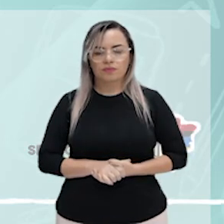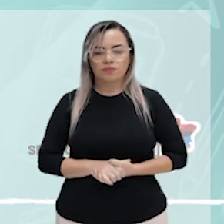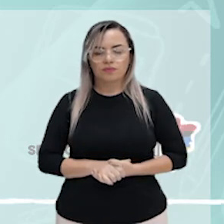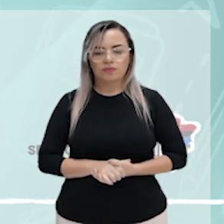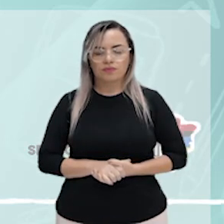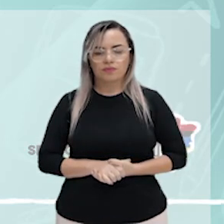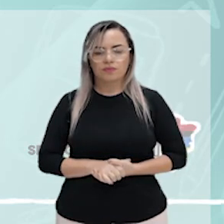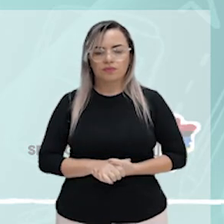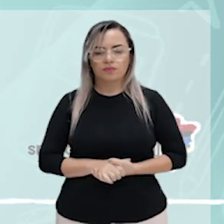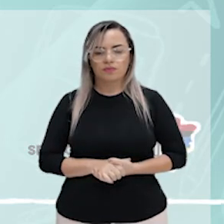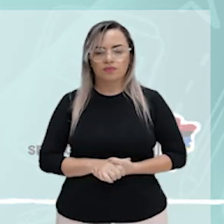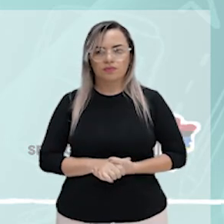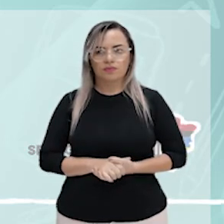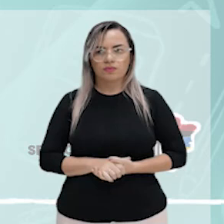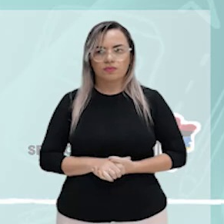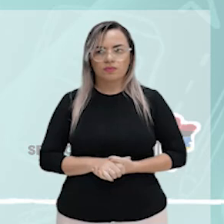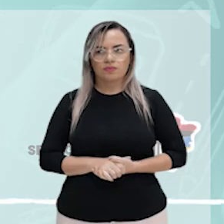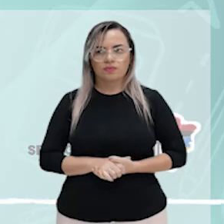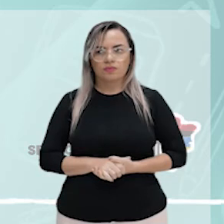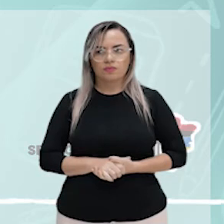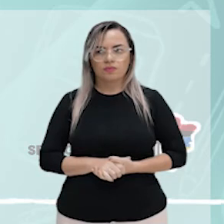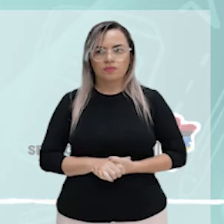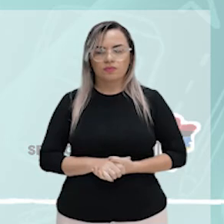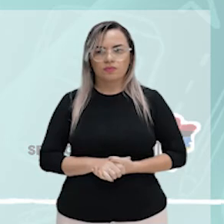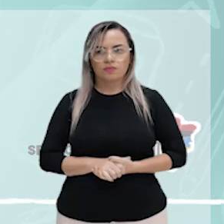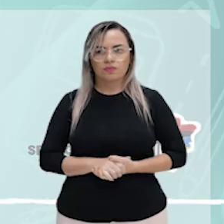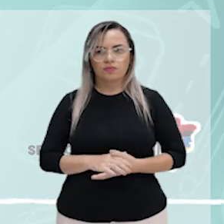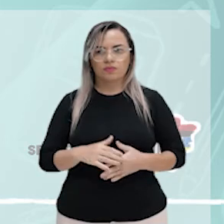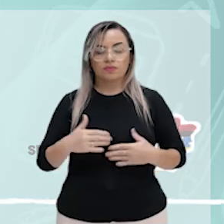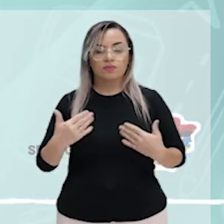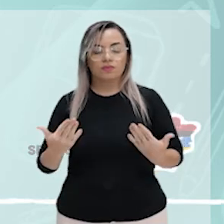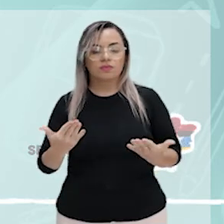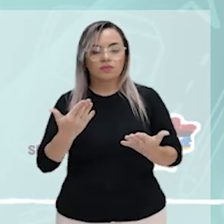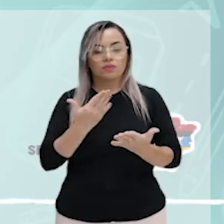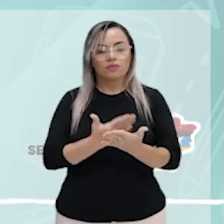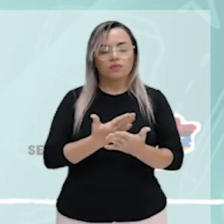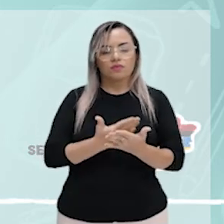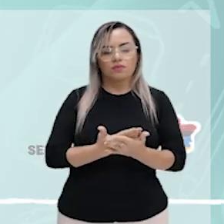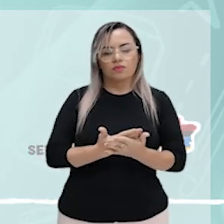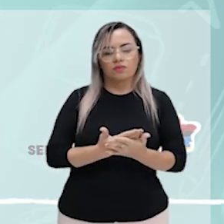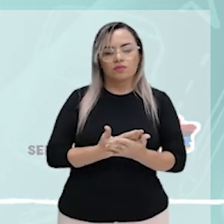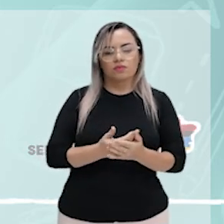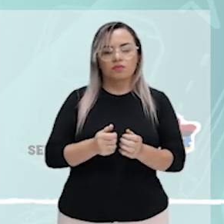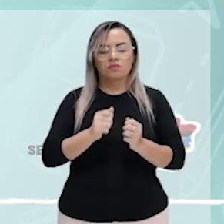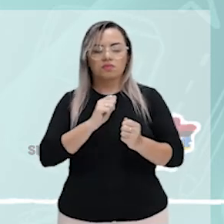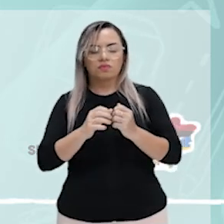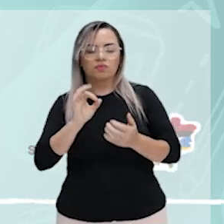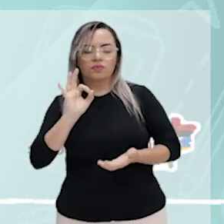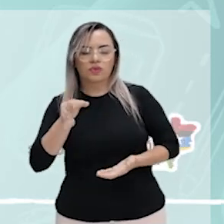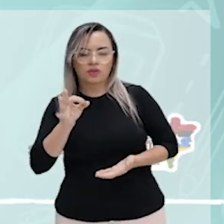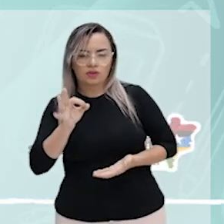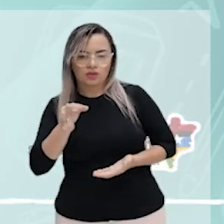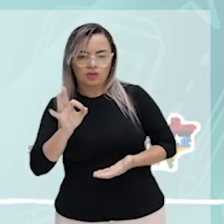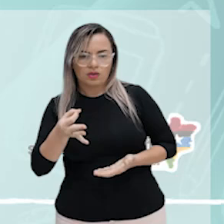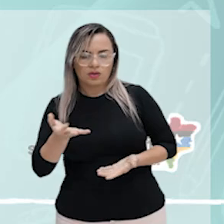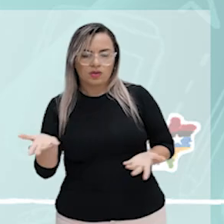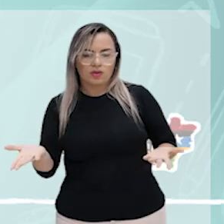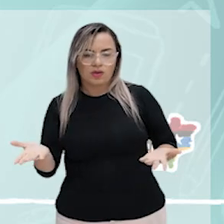importante acontecimento. E, além da... Você vai dizer que qual delas está com a regência correta? Apenas